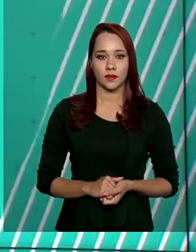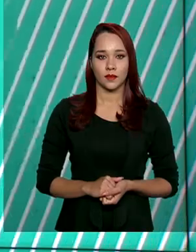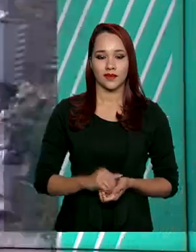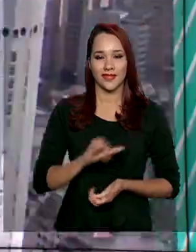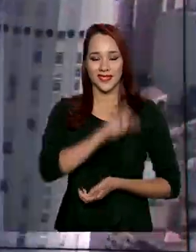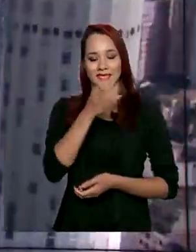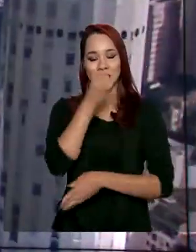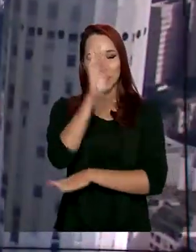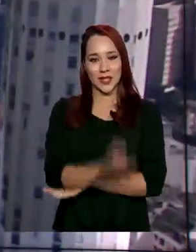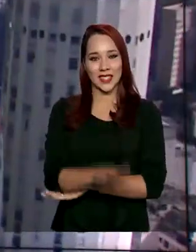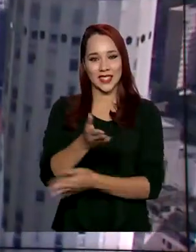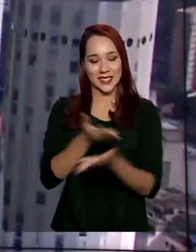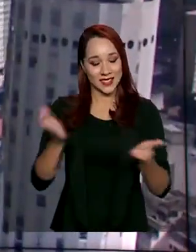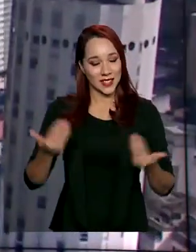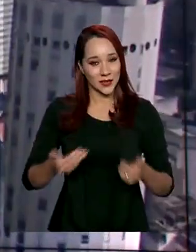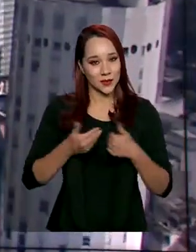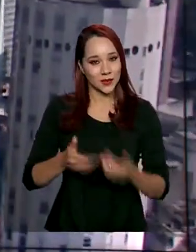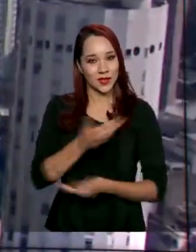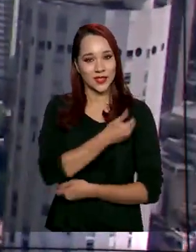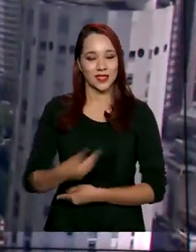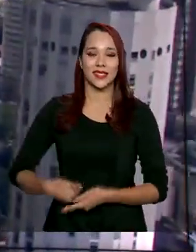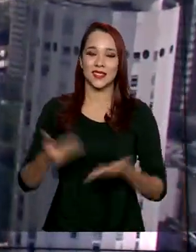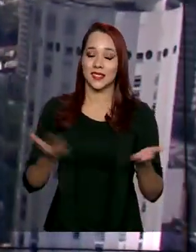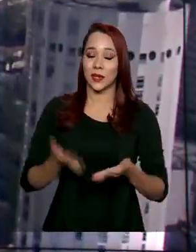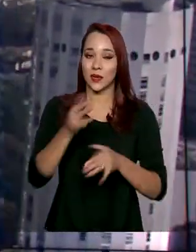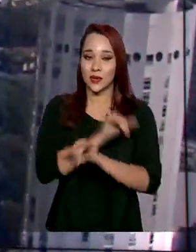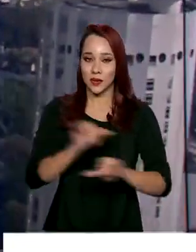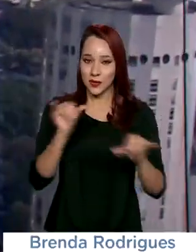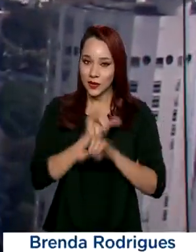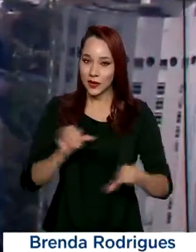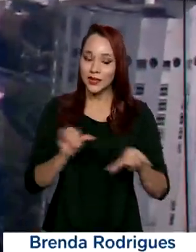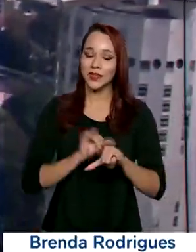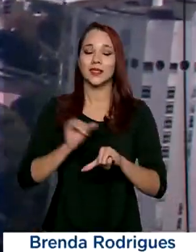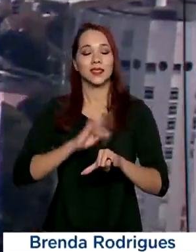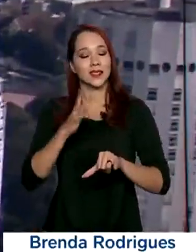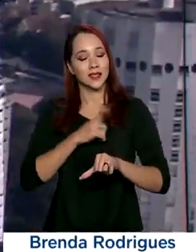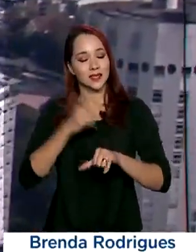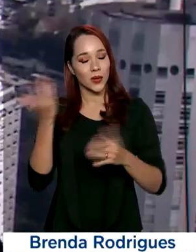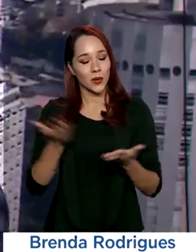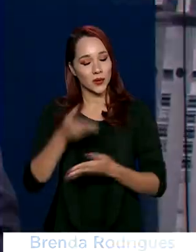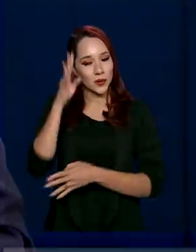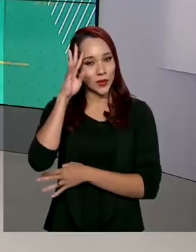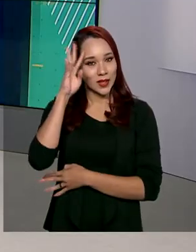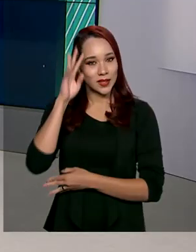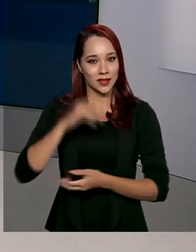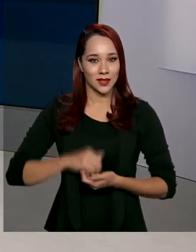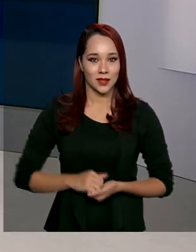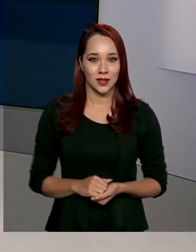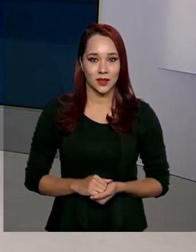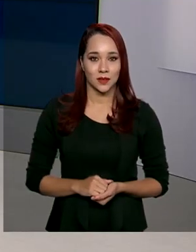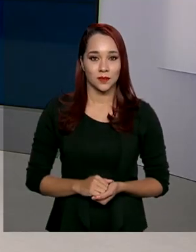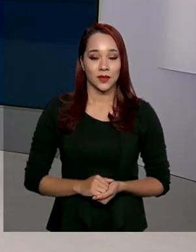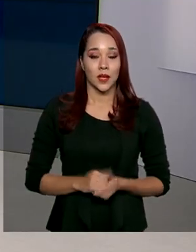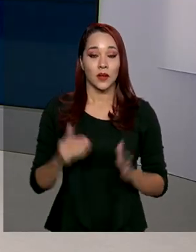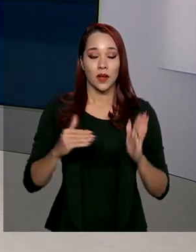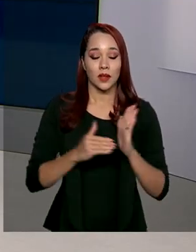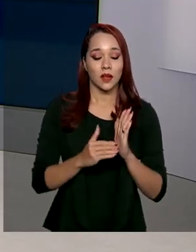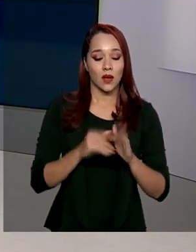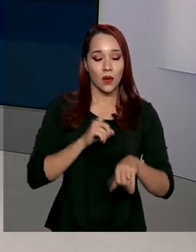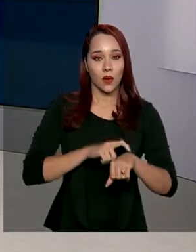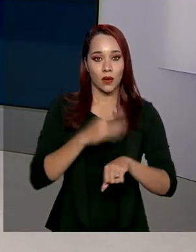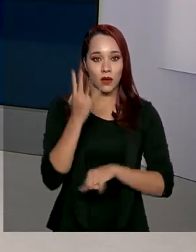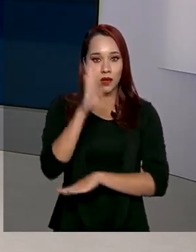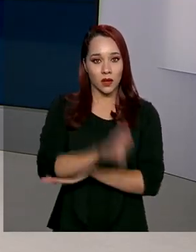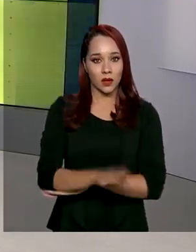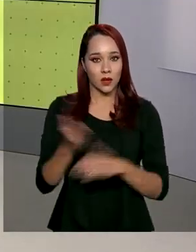Olá, boa tarde. Já está no ar o governo agora com as notícias que movimentam esta quarta-feira. Até as quatro horas da